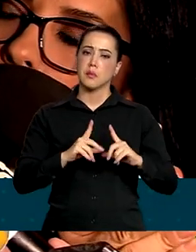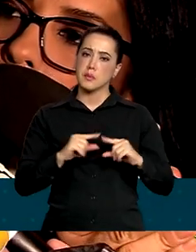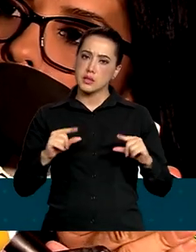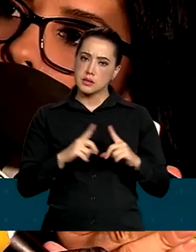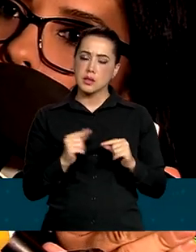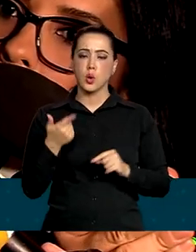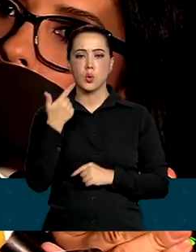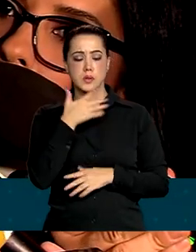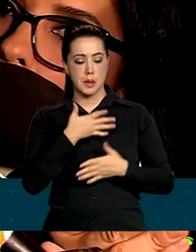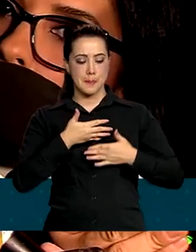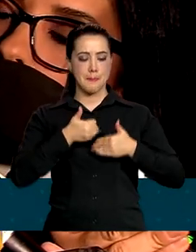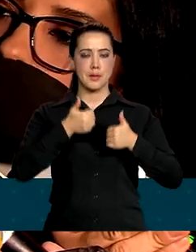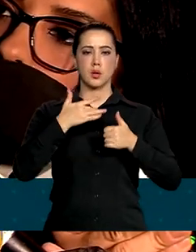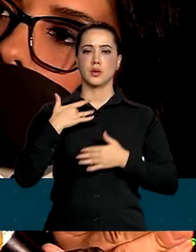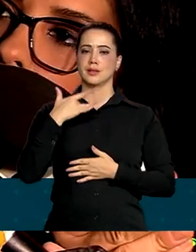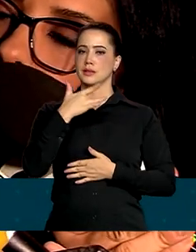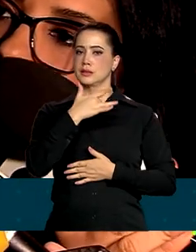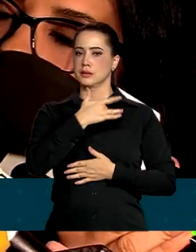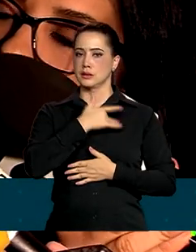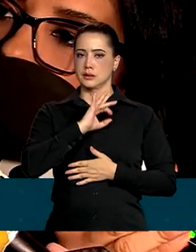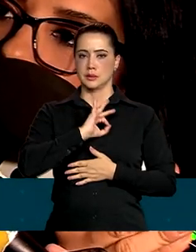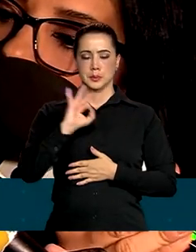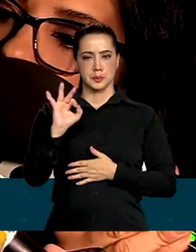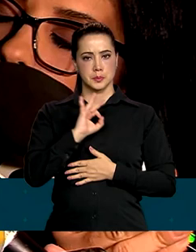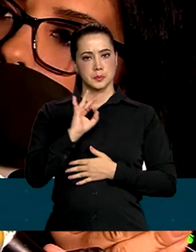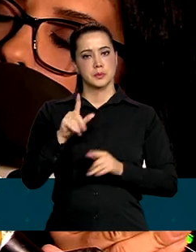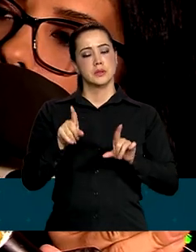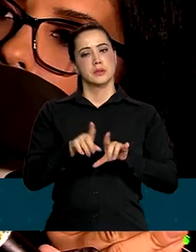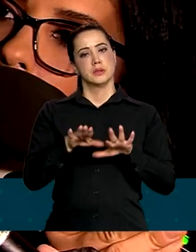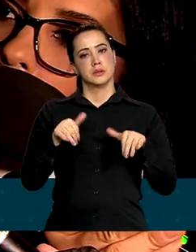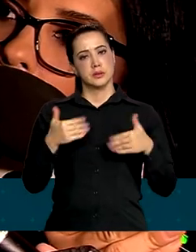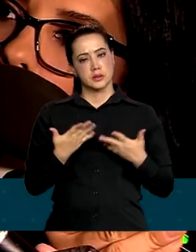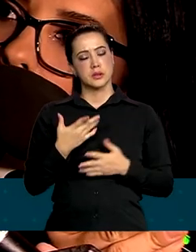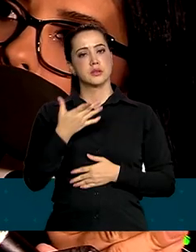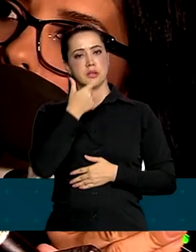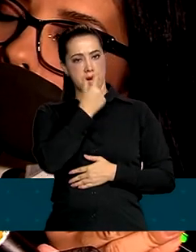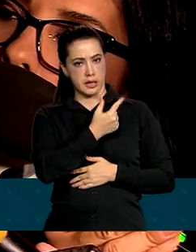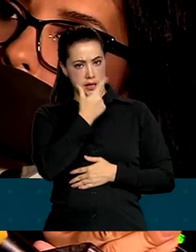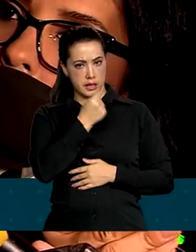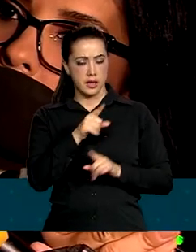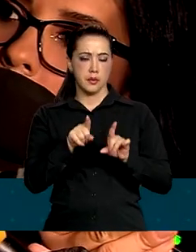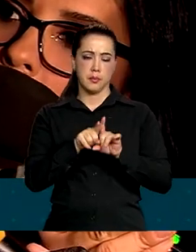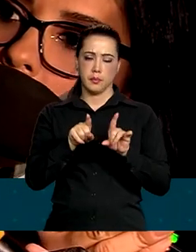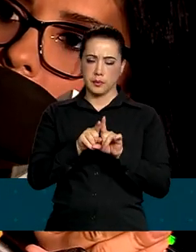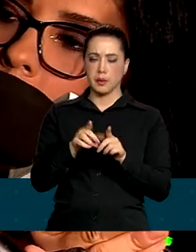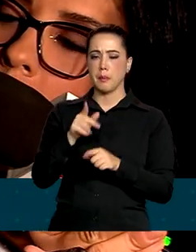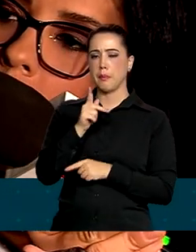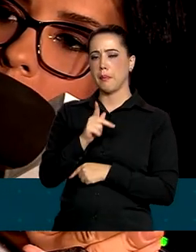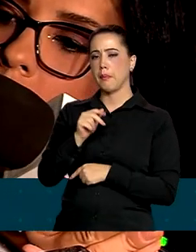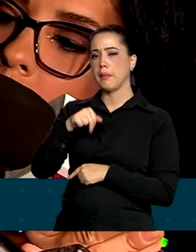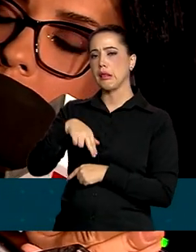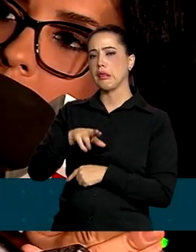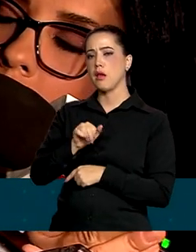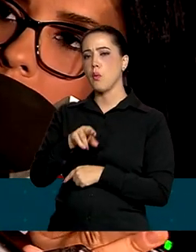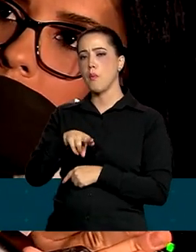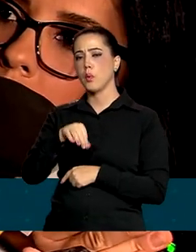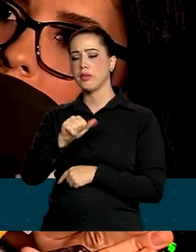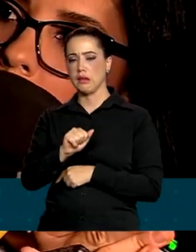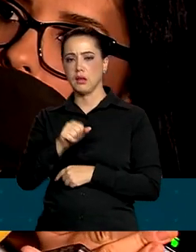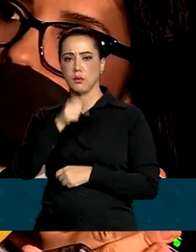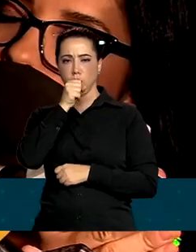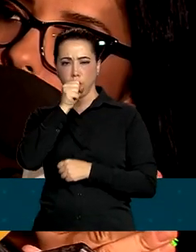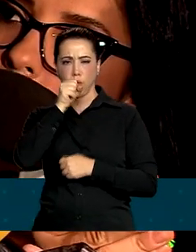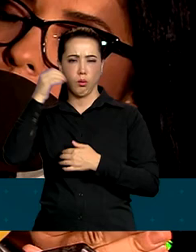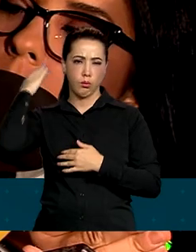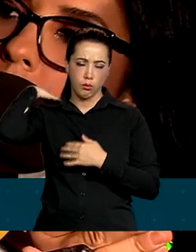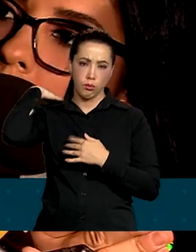reabilitação plena, tanto da gripe quanto da pneumonia que ele está tratando. Nós temos na semana que vem